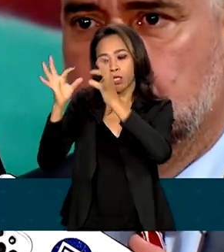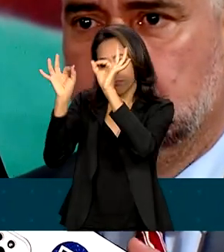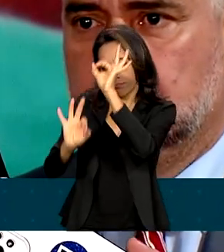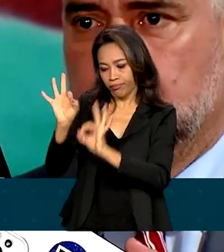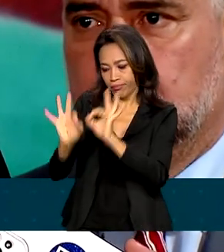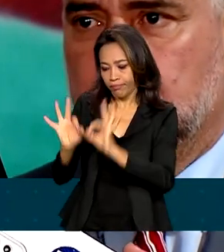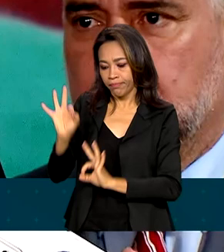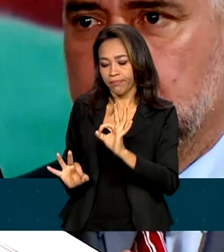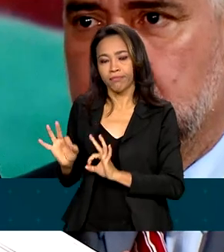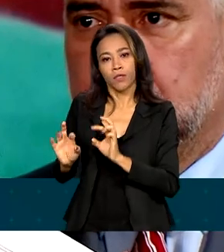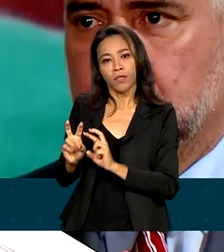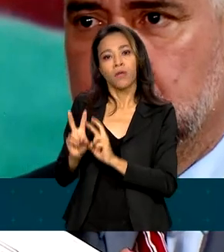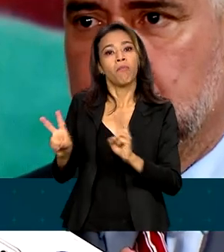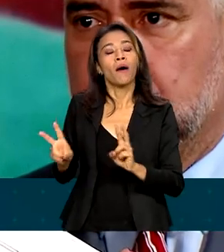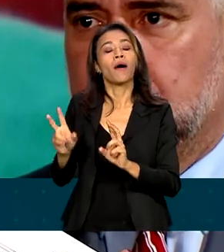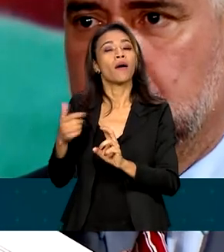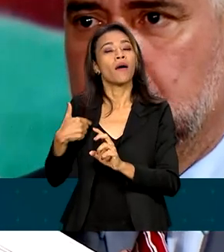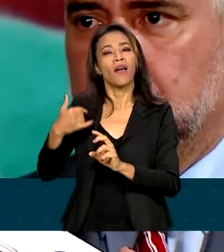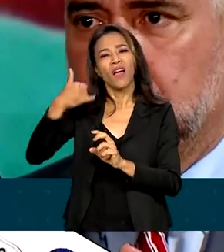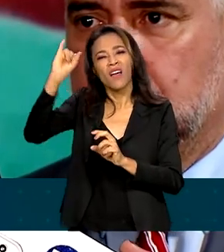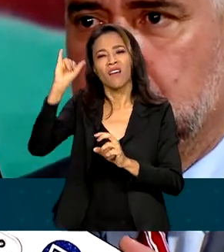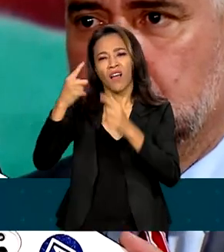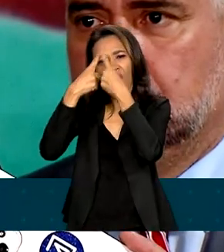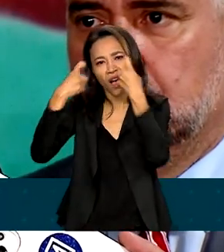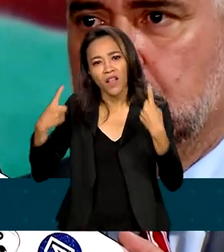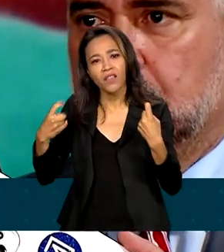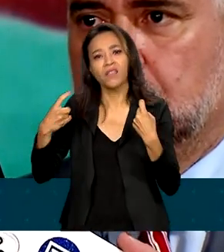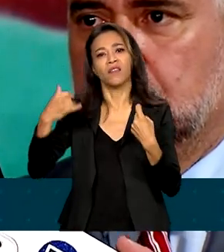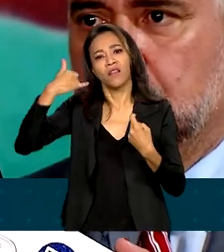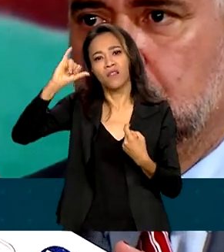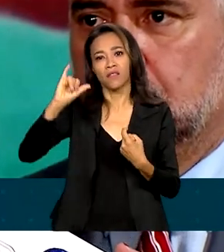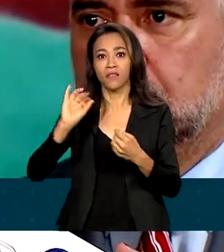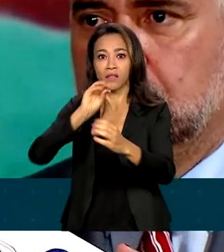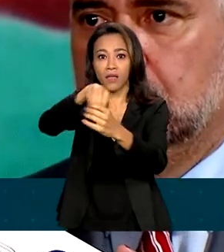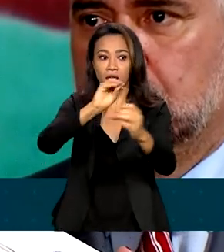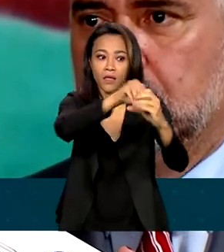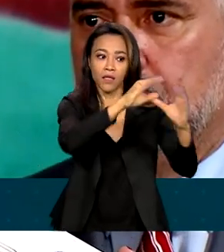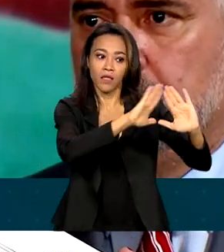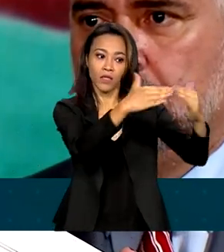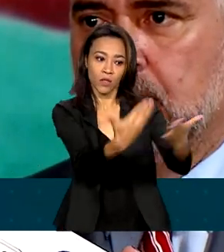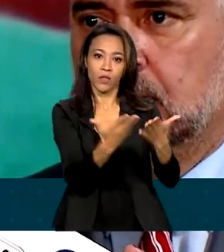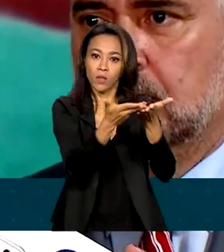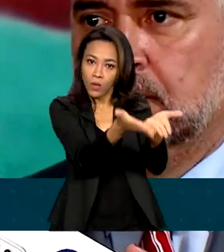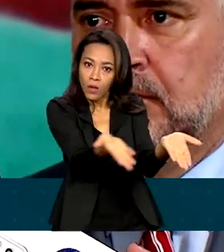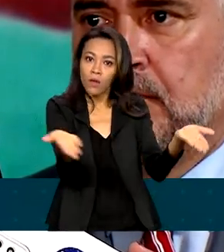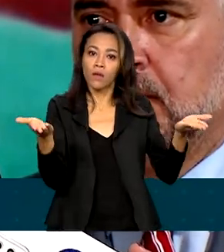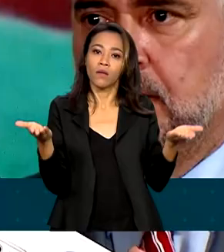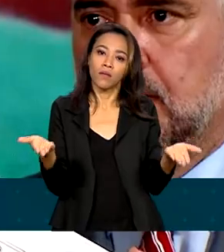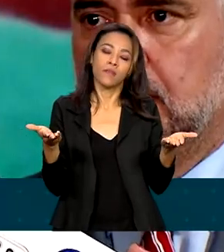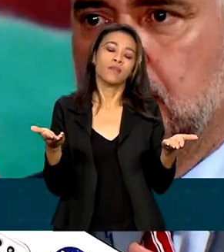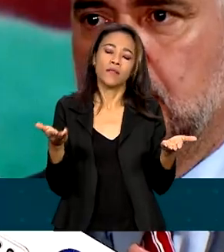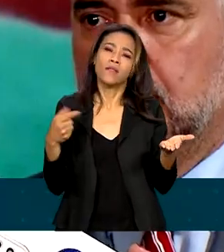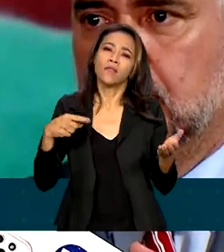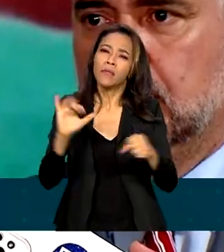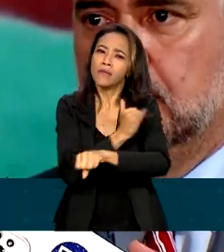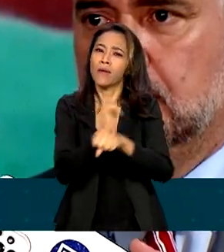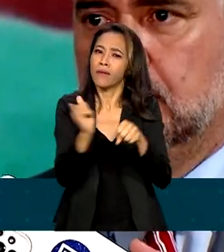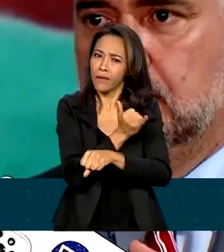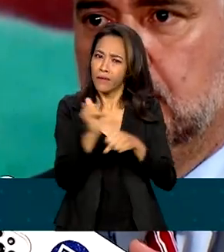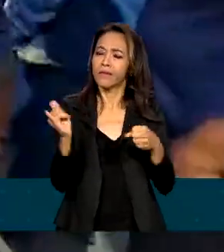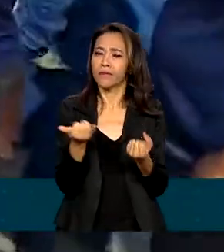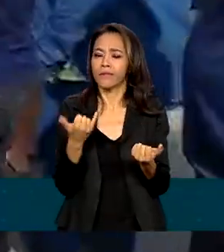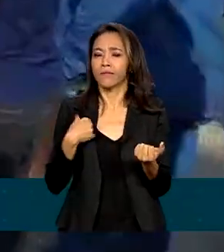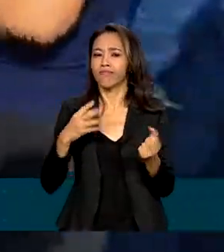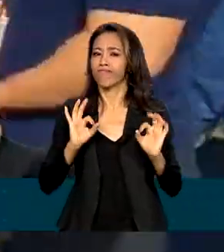escolas, políticas que possam garantir não só prevenção, mas ações imediatas e concretas em relação à violência nas